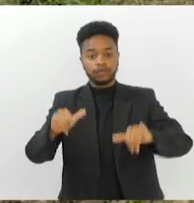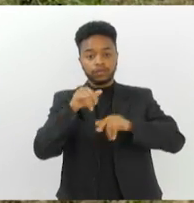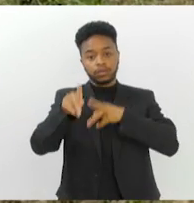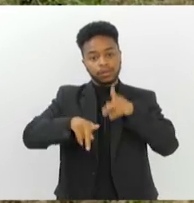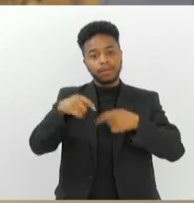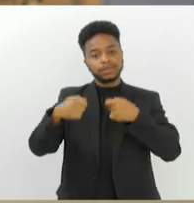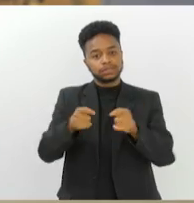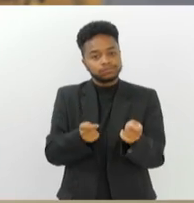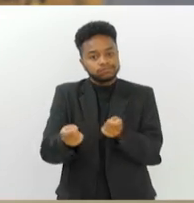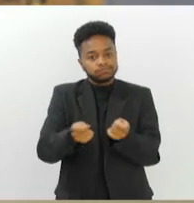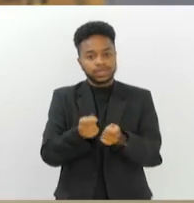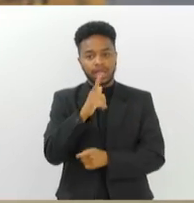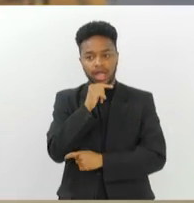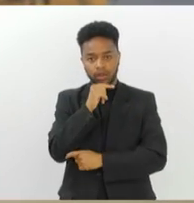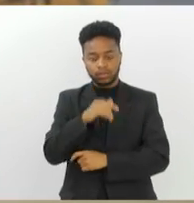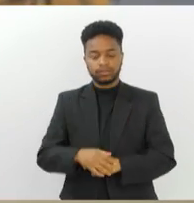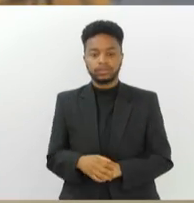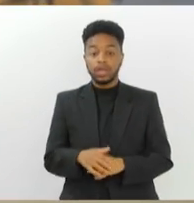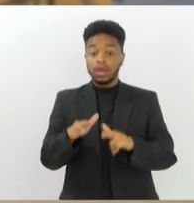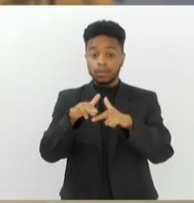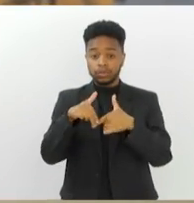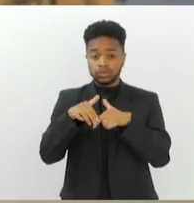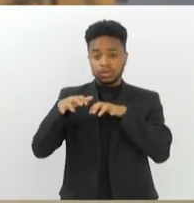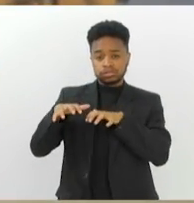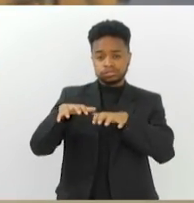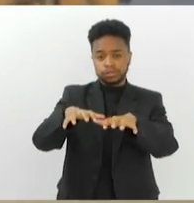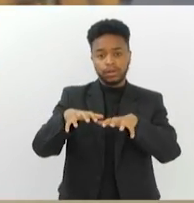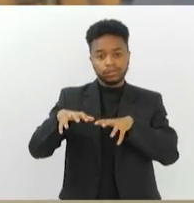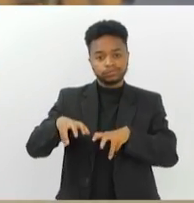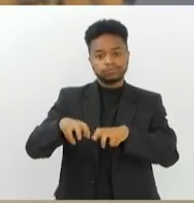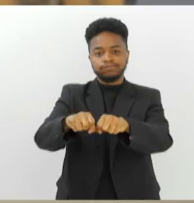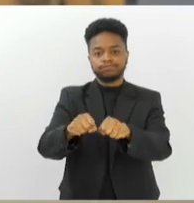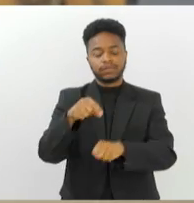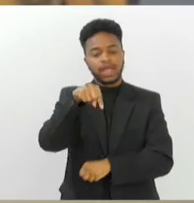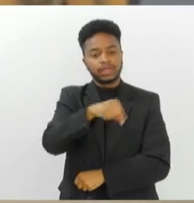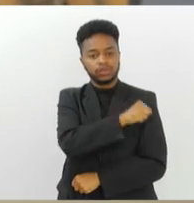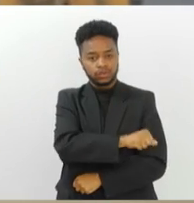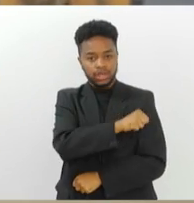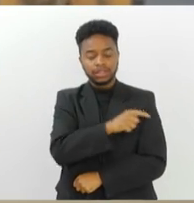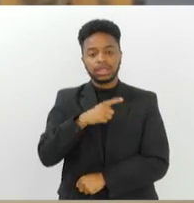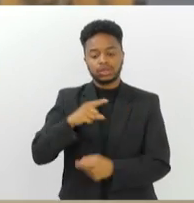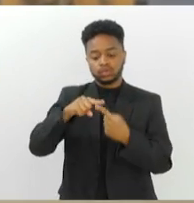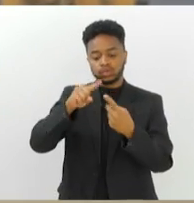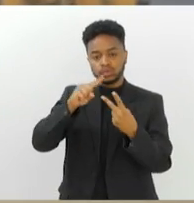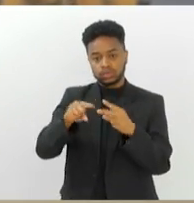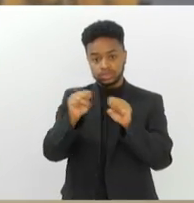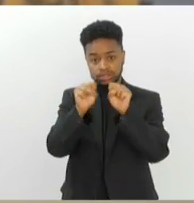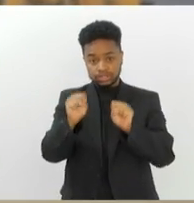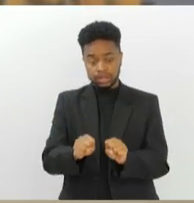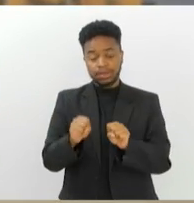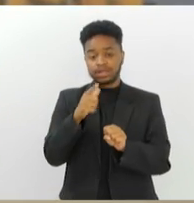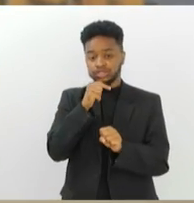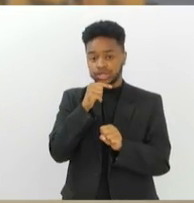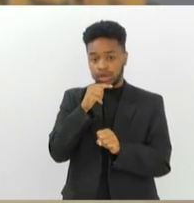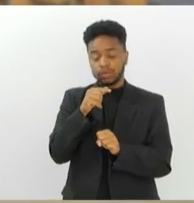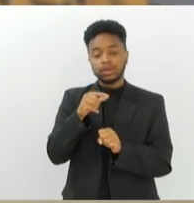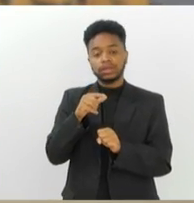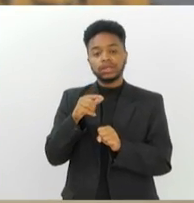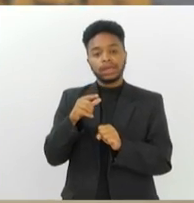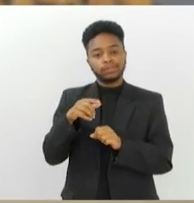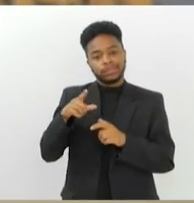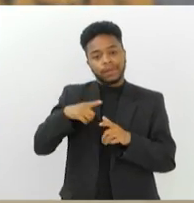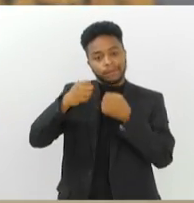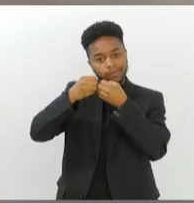economizar água. Em razão da estiagem prolongada que afeta o Estado do Rio de Janeiro, dois sistemas de produção de água da CEDAI vêm sendo